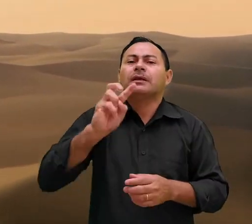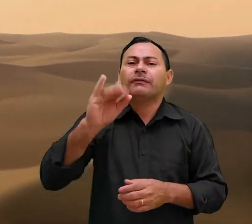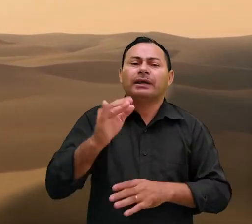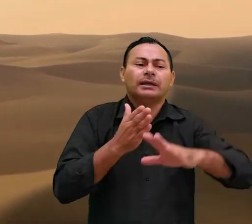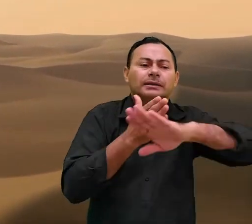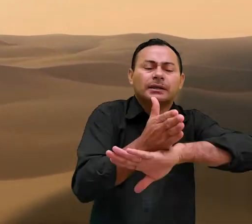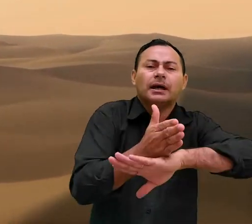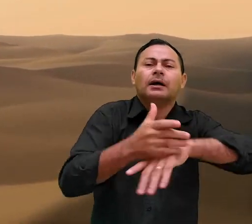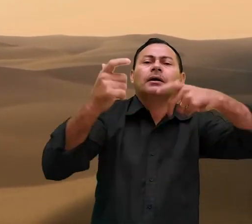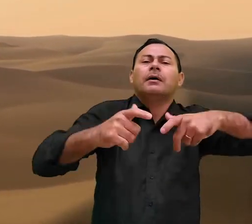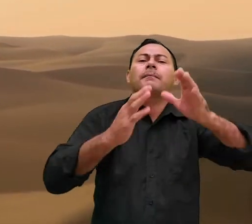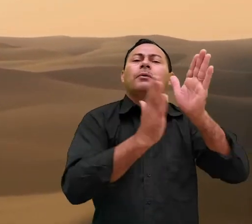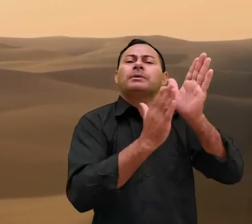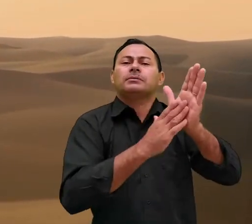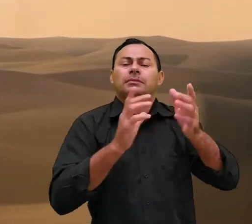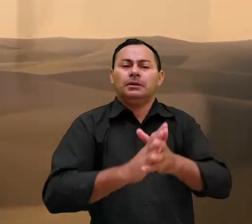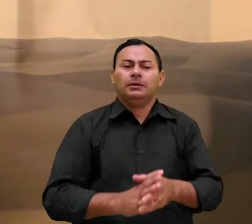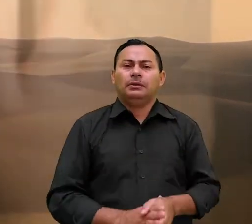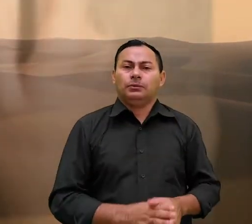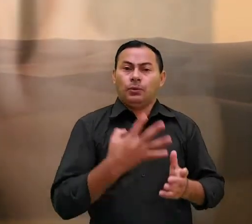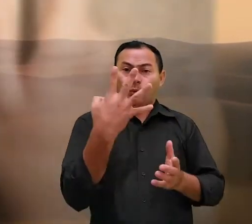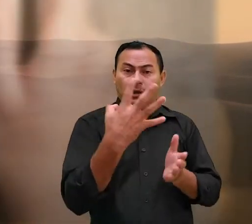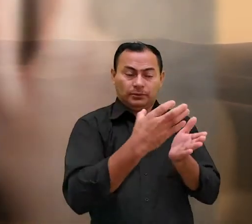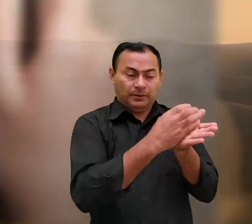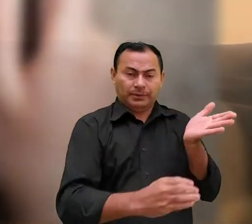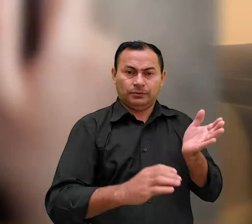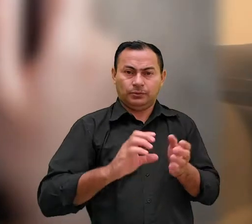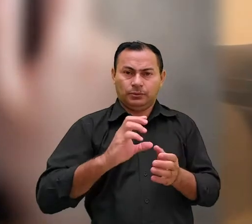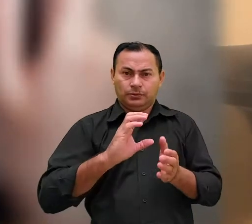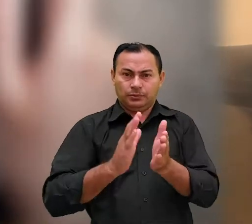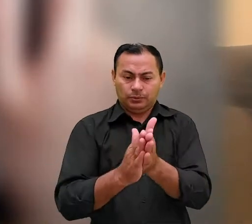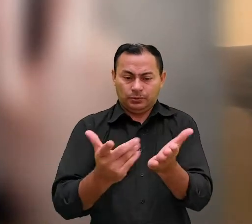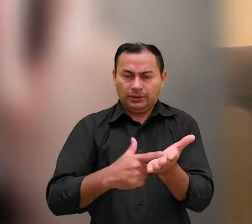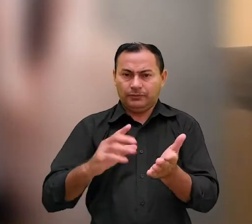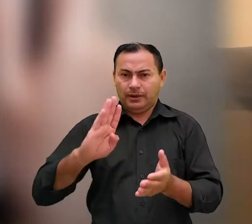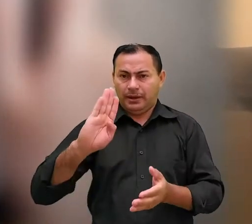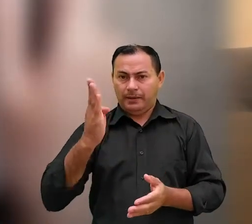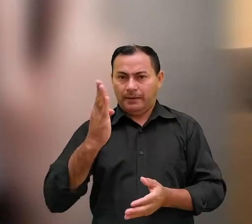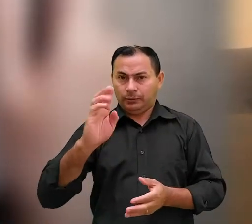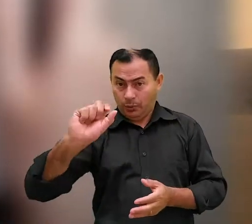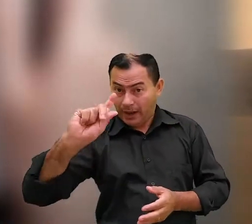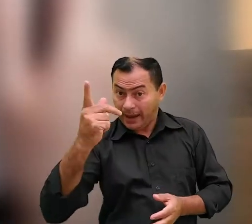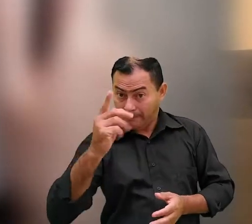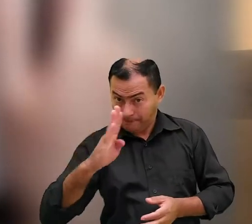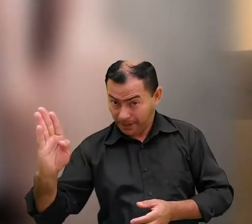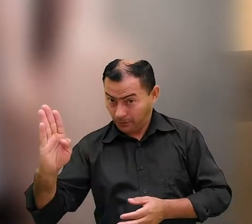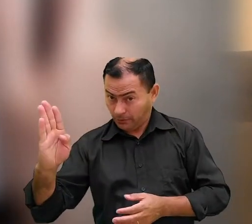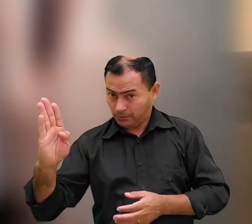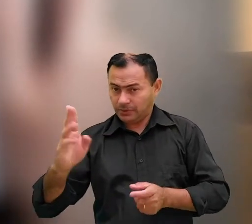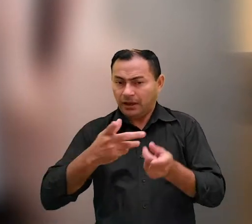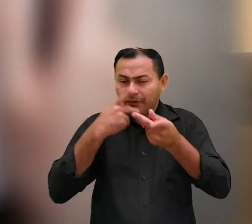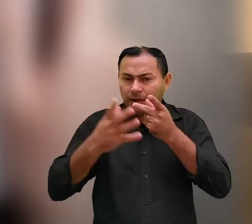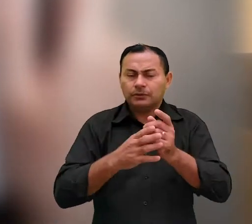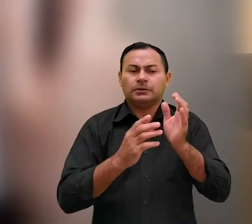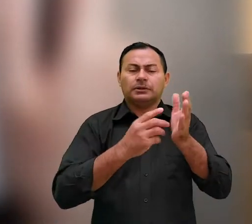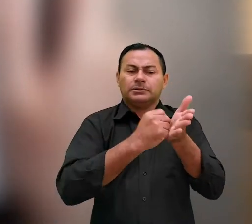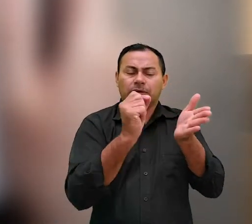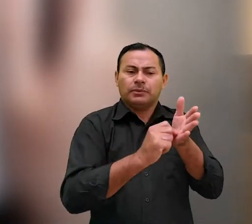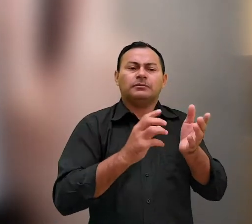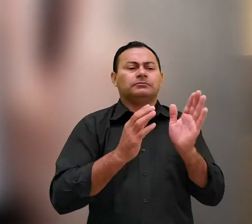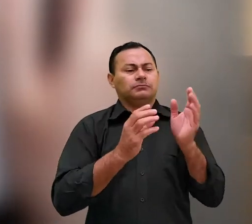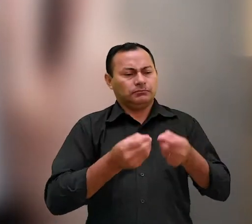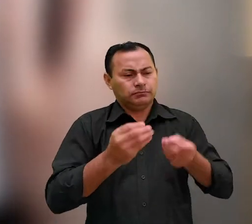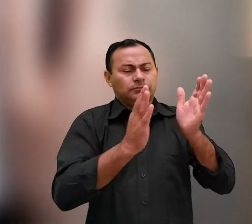quem vai entrar na terra prometida? No quarto capítulo do livro de Hebreus o autor escreveu Visto que nos foi deixada a